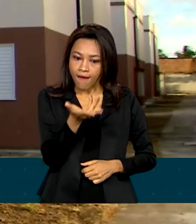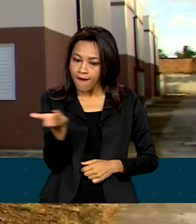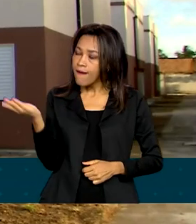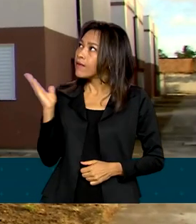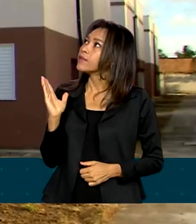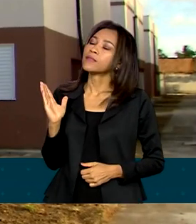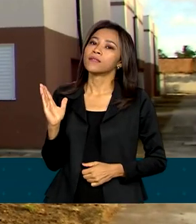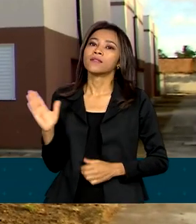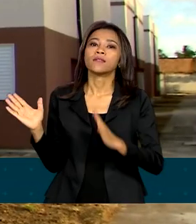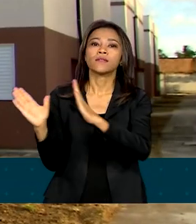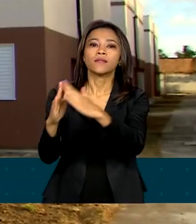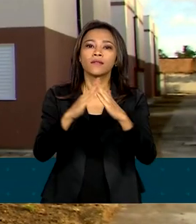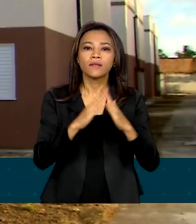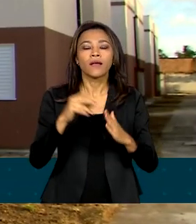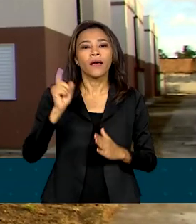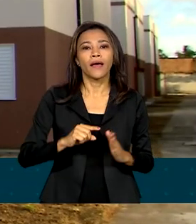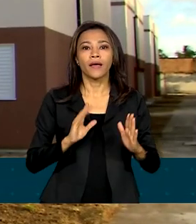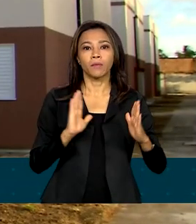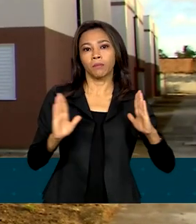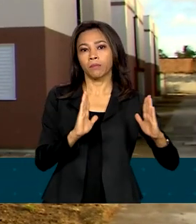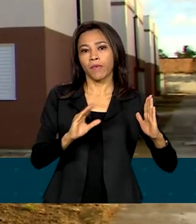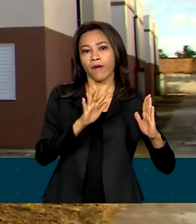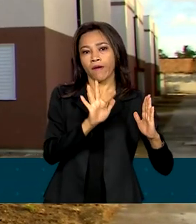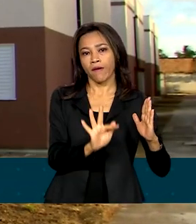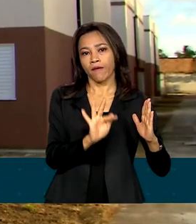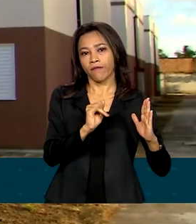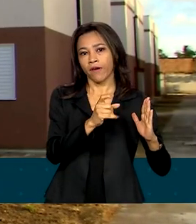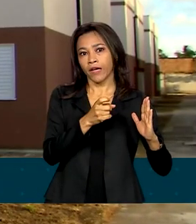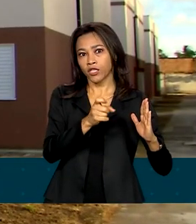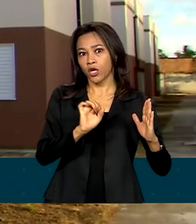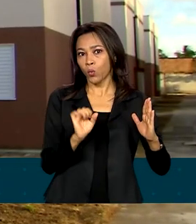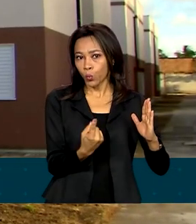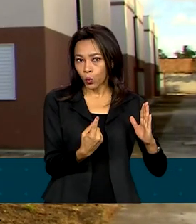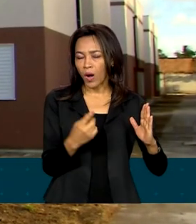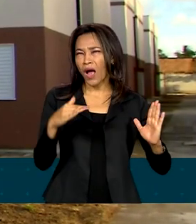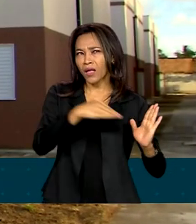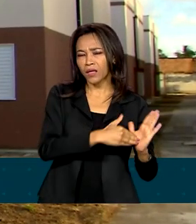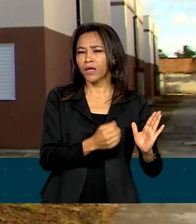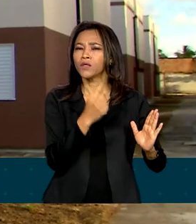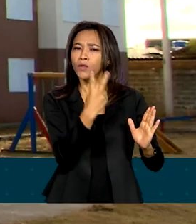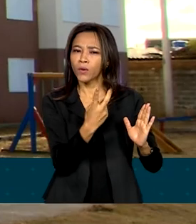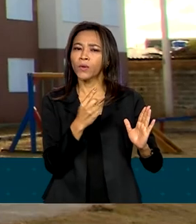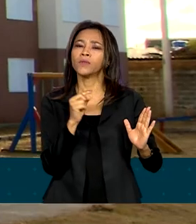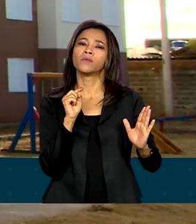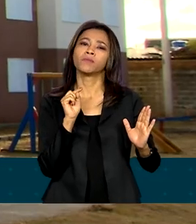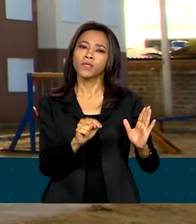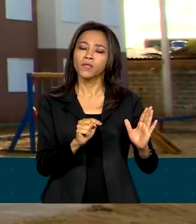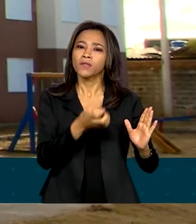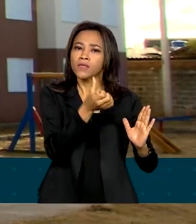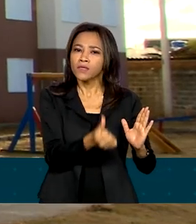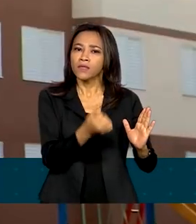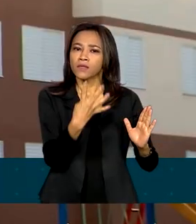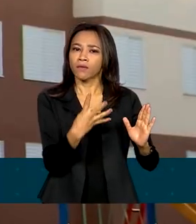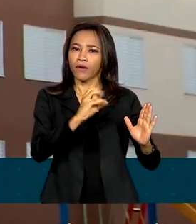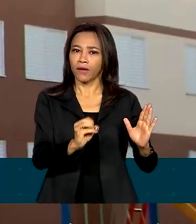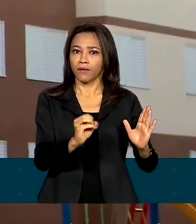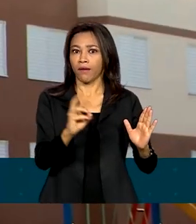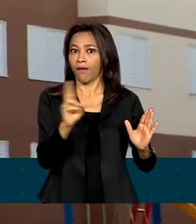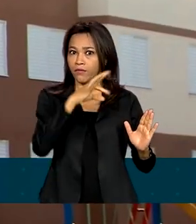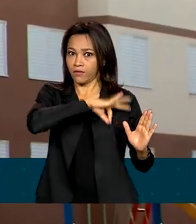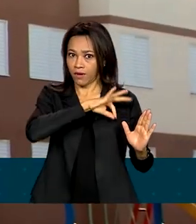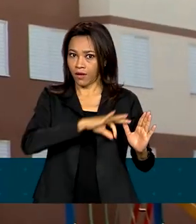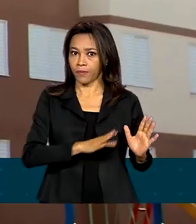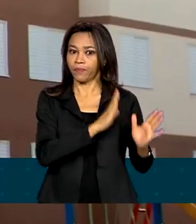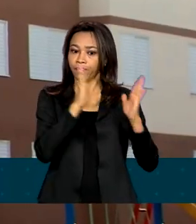atende a faixa 1, que são as famílias com renda bruta de até 2.640 reais. Lembrando que o Minha Casa Minha